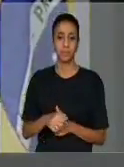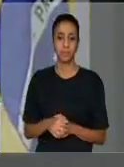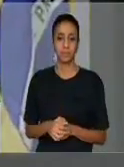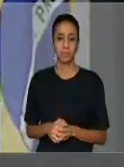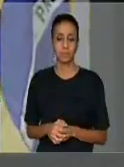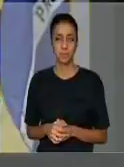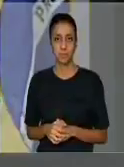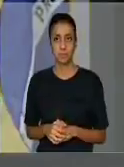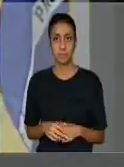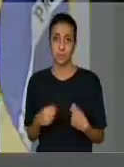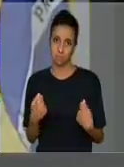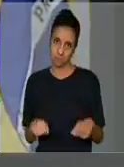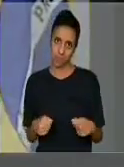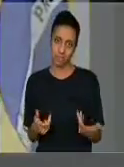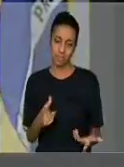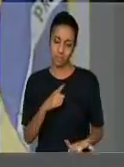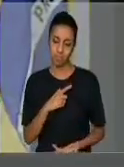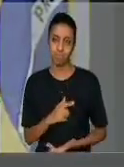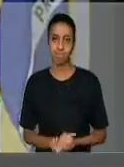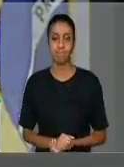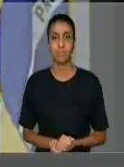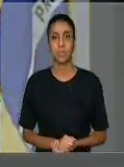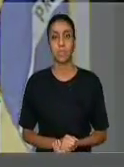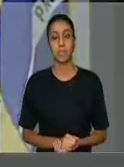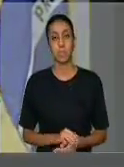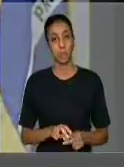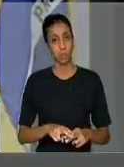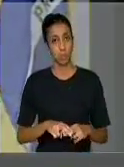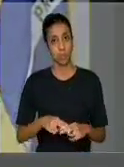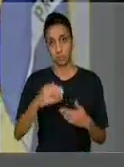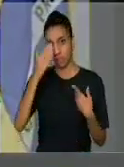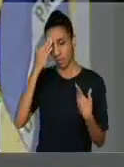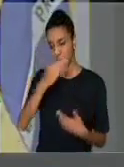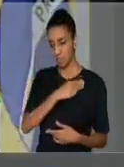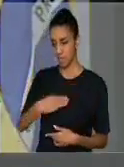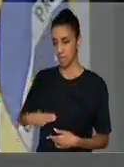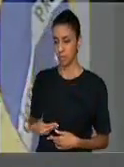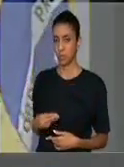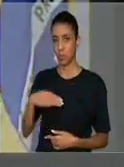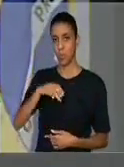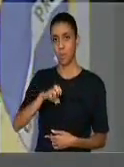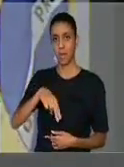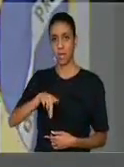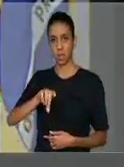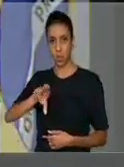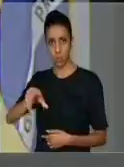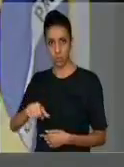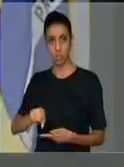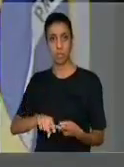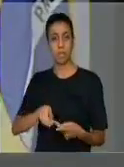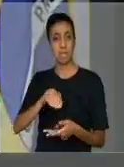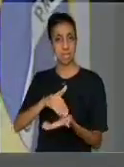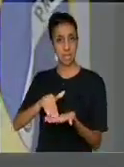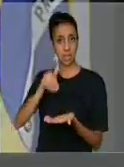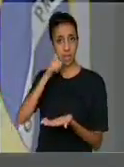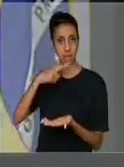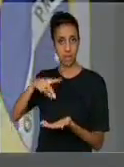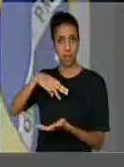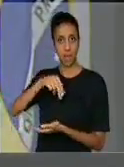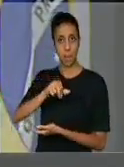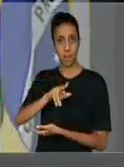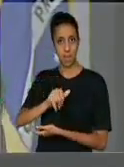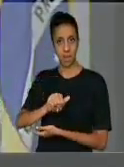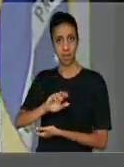se faz necessário. Por isso, quero agradecer aqui ao ministro Mendonça Filho, também, a secretária Marilena, e o Felipe.